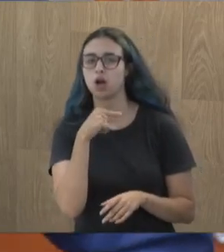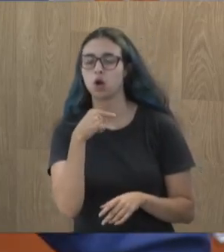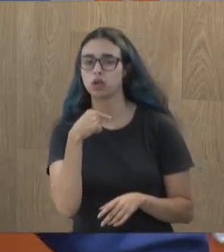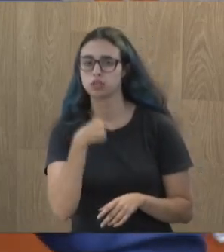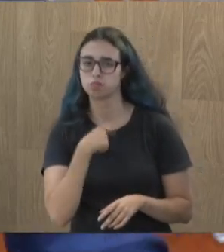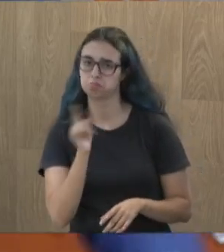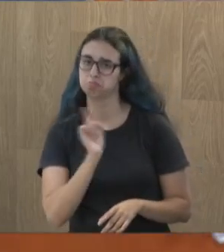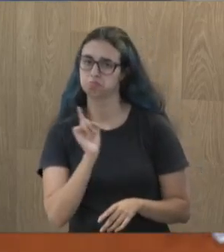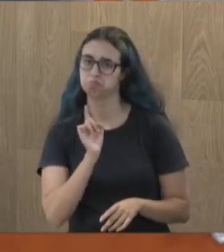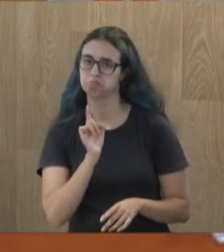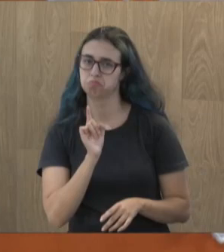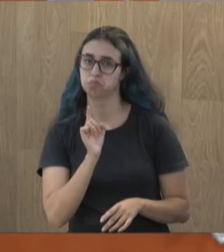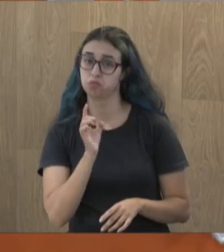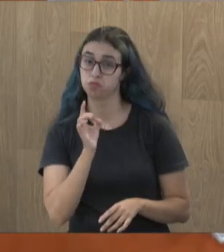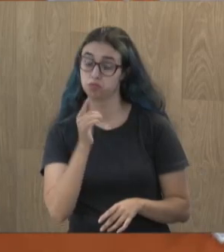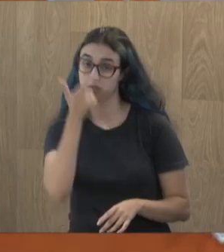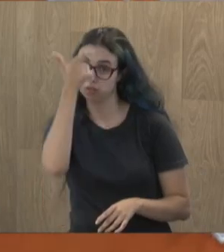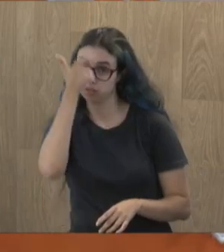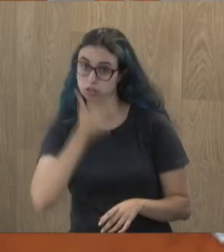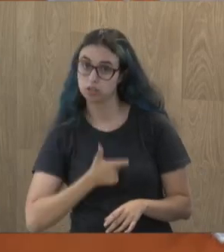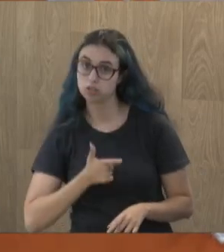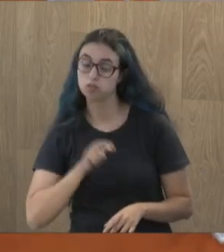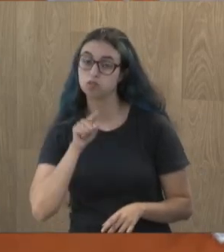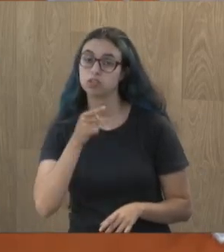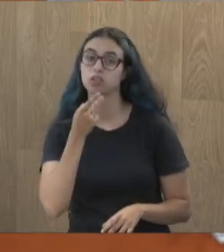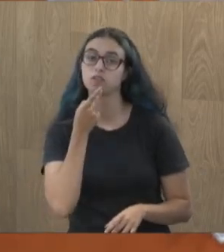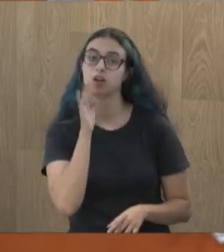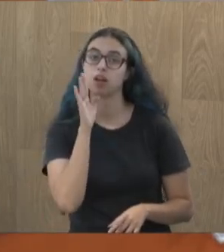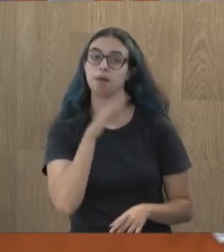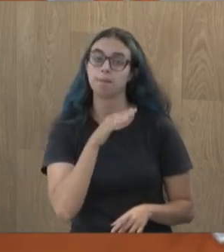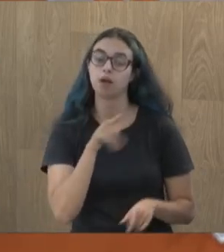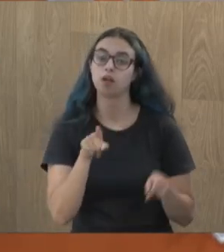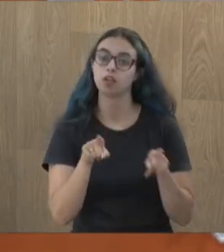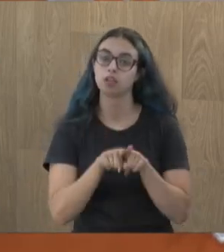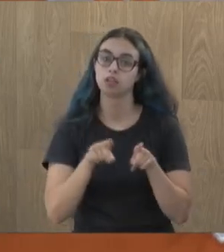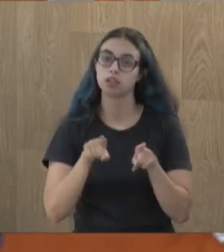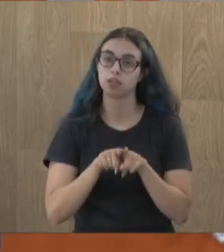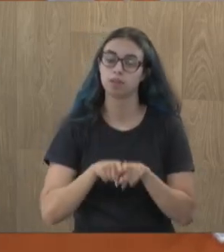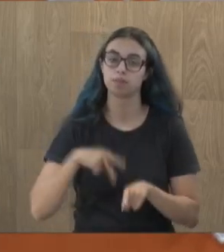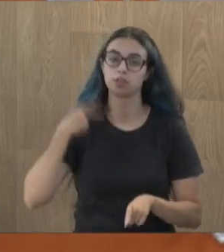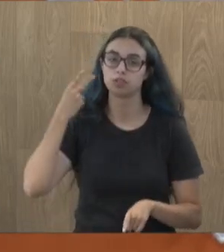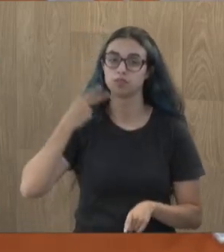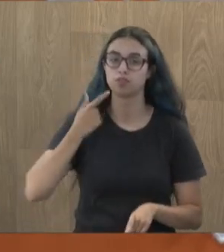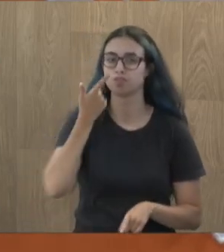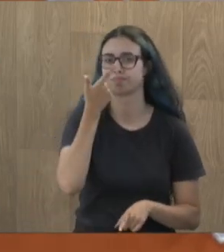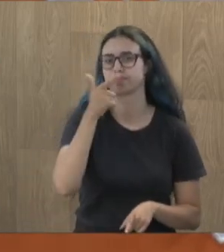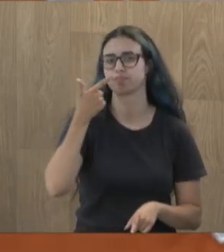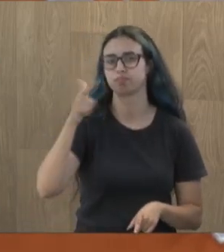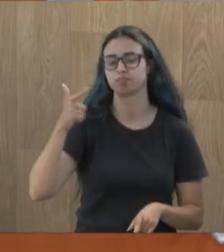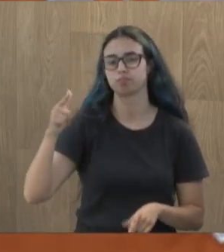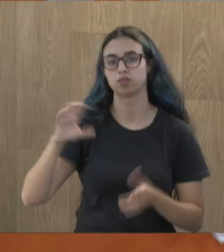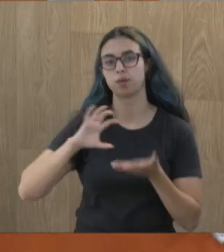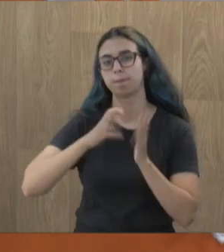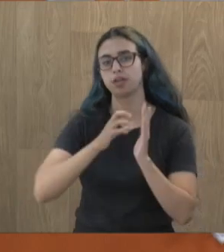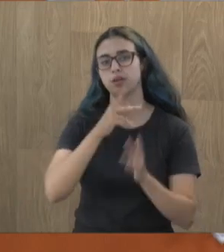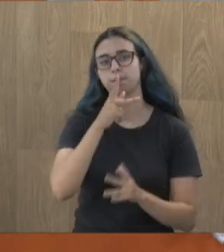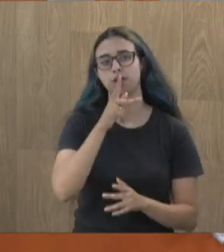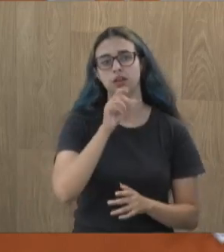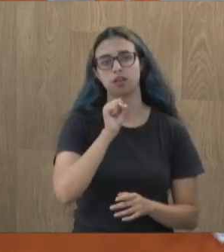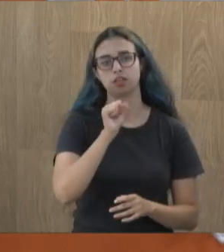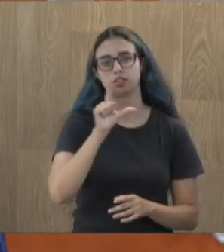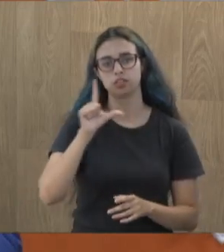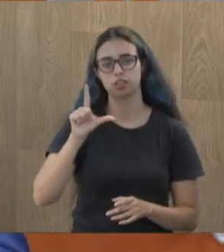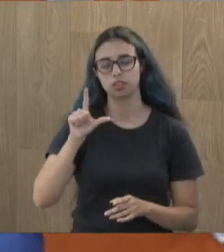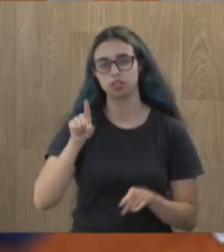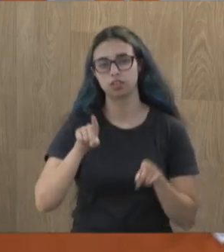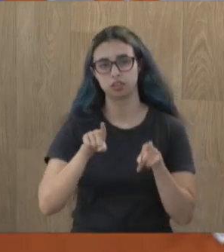Você está denigrindo um monte de pessoas que candidataram num partido sério, que era o PSL. Teve o